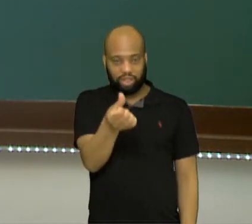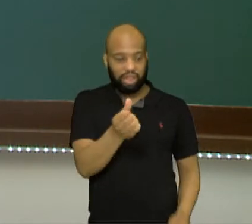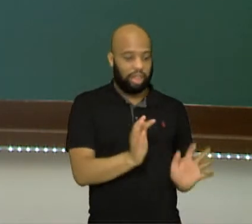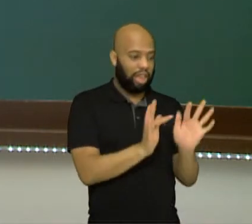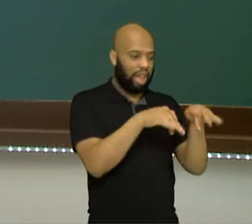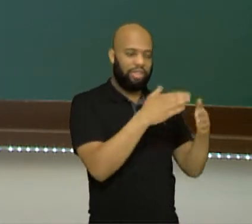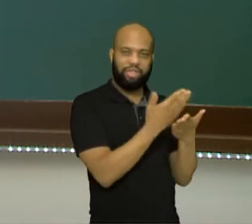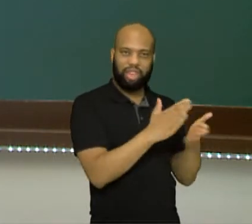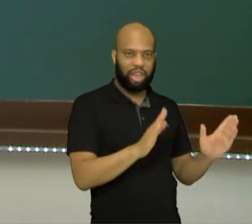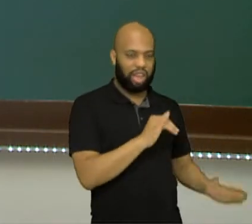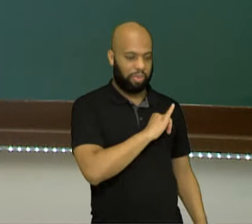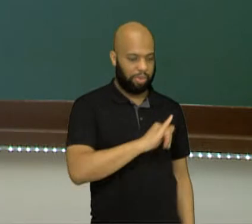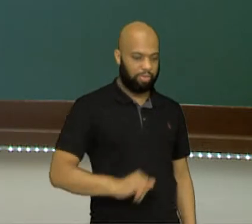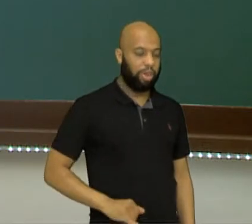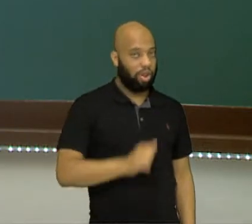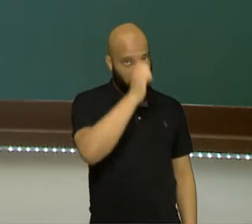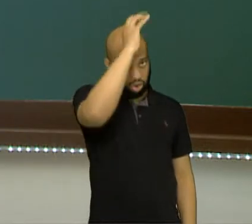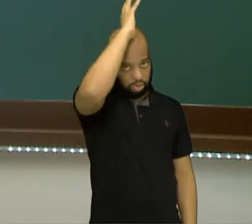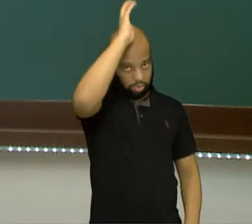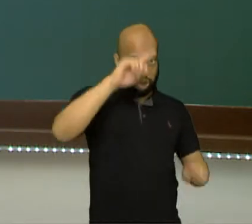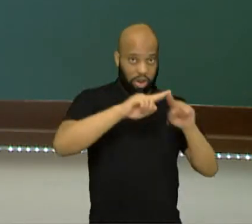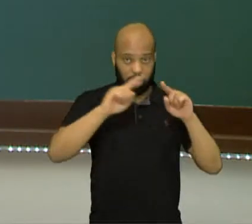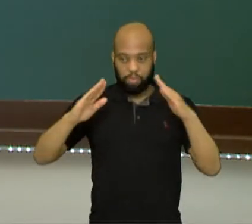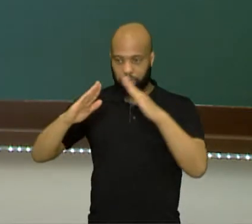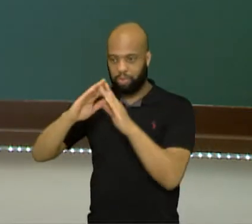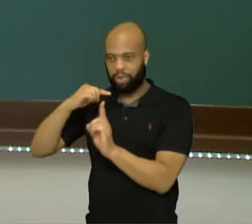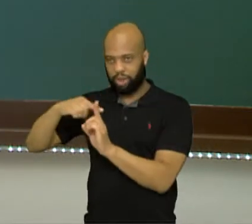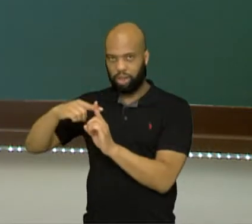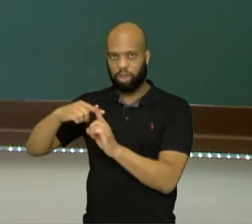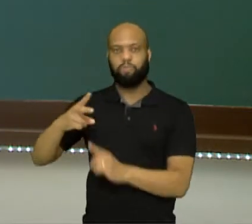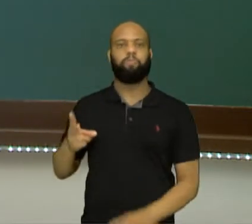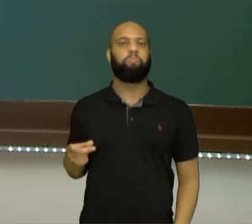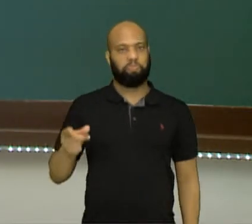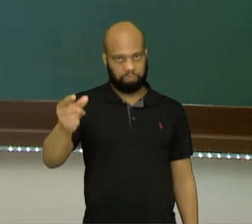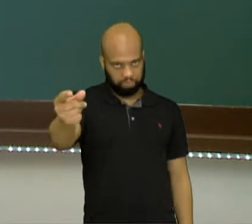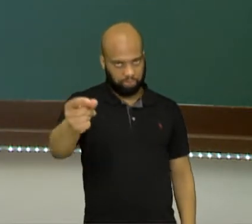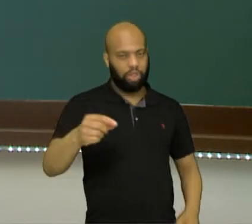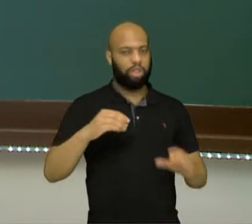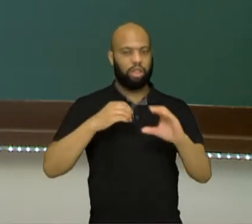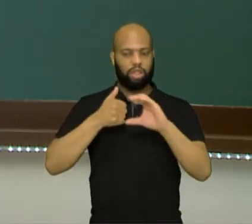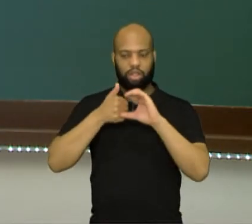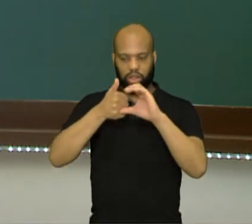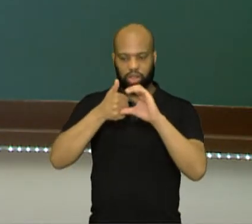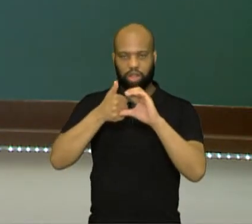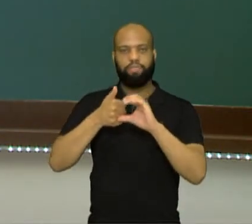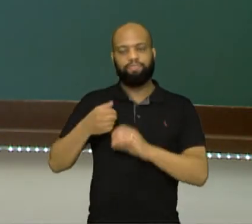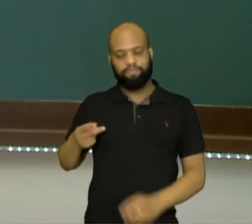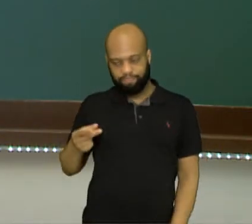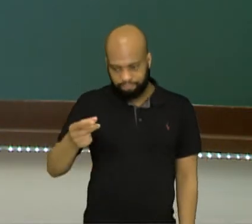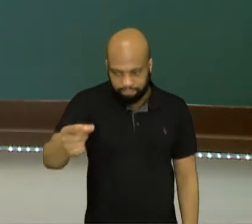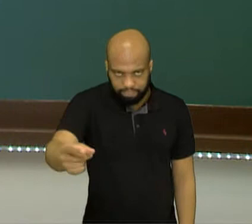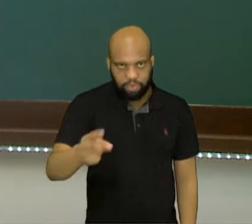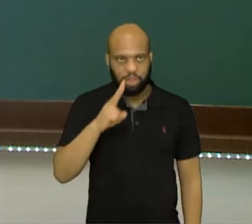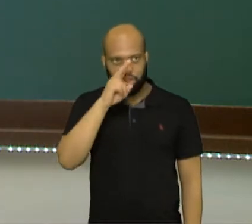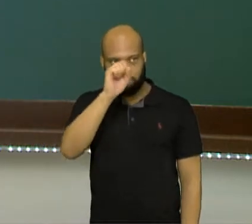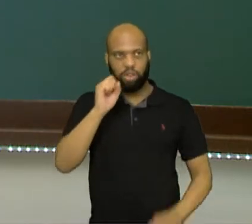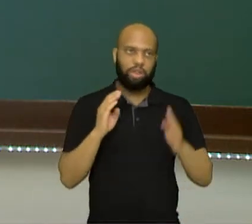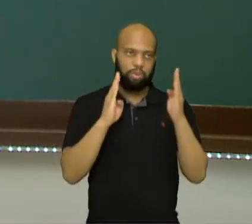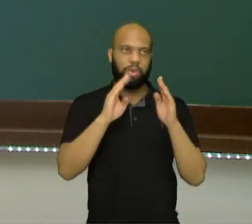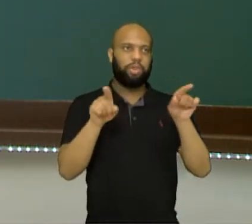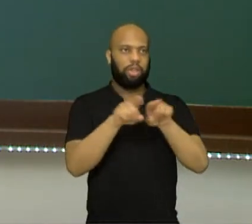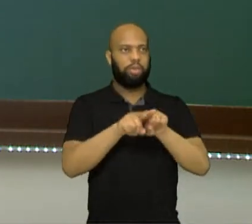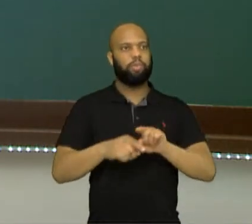o fim da Igreja e não o fim do cristianismo. Pelo contrário, o cristianismo vai crescer neste período, vai se fortificar neste período.